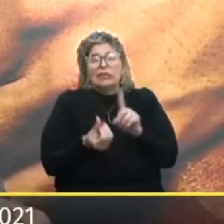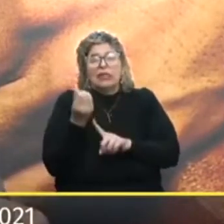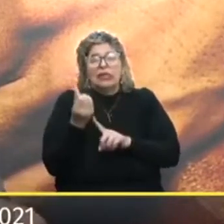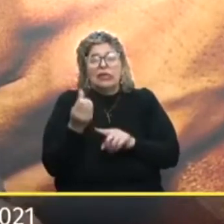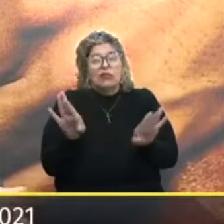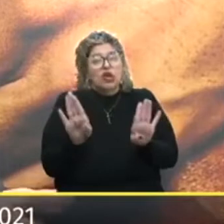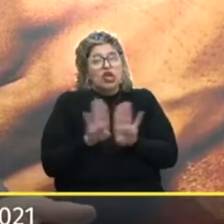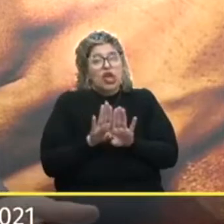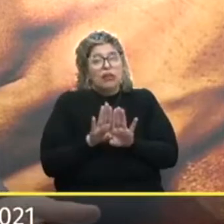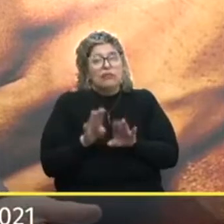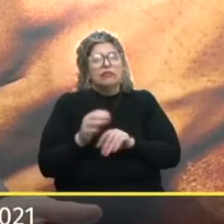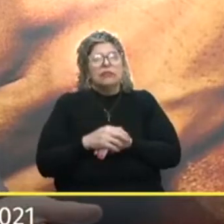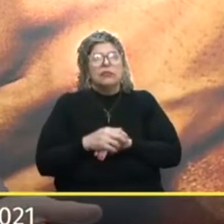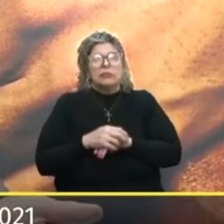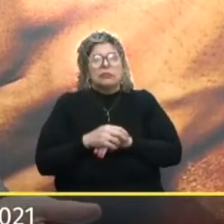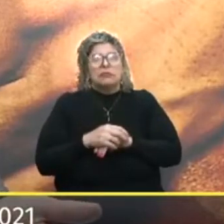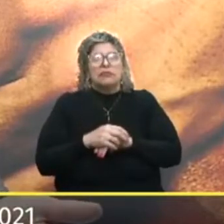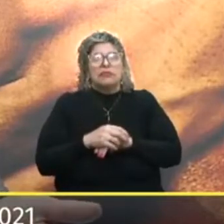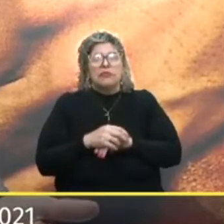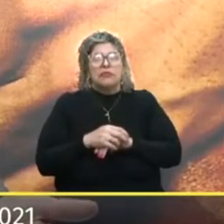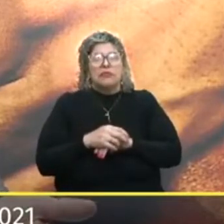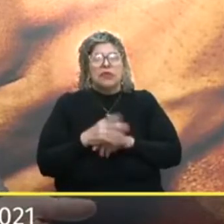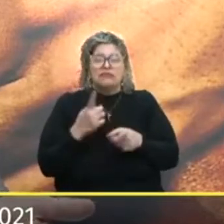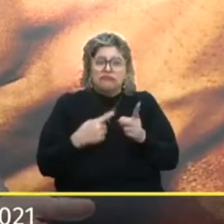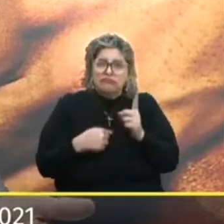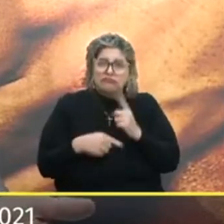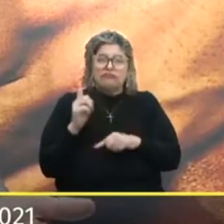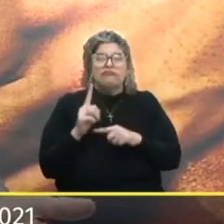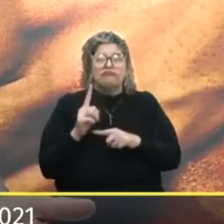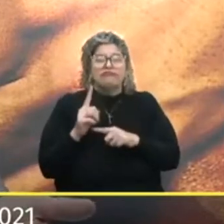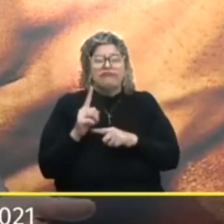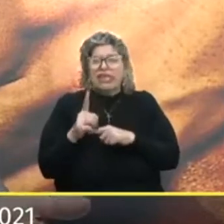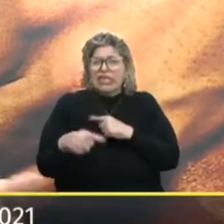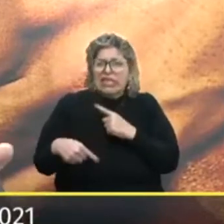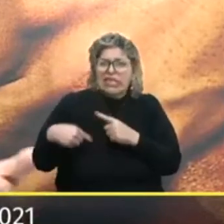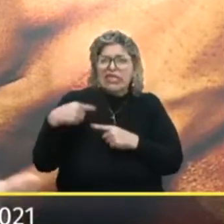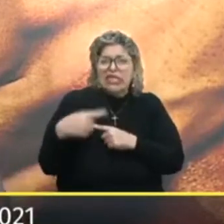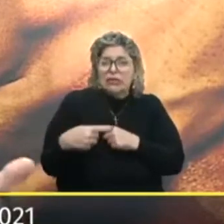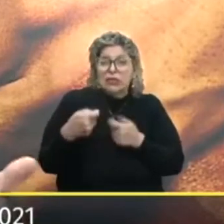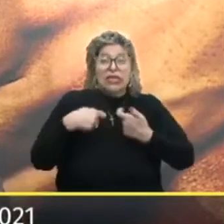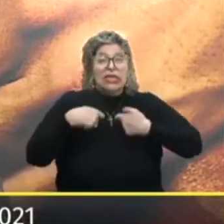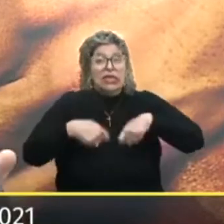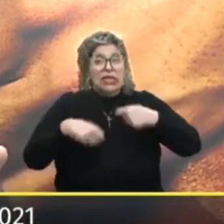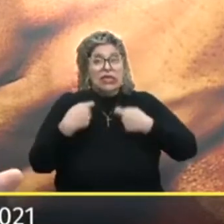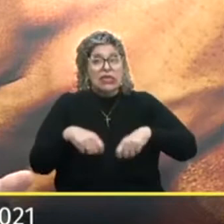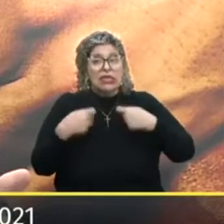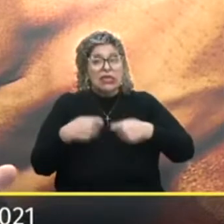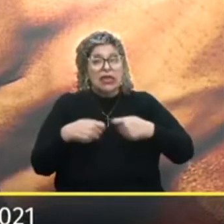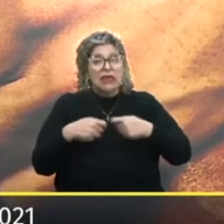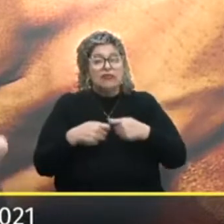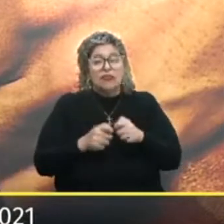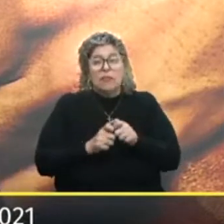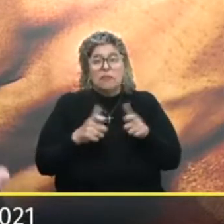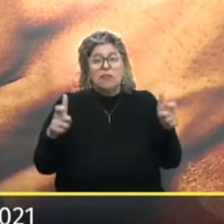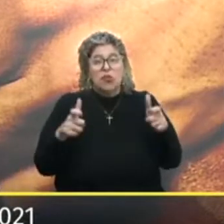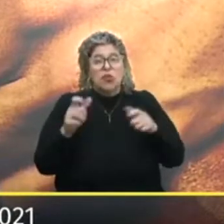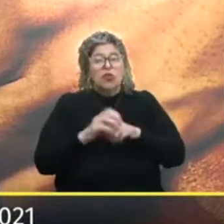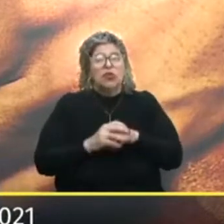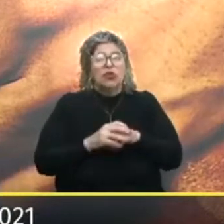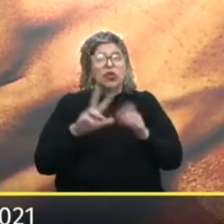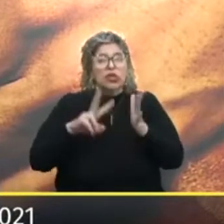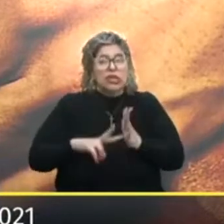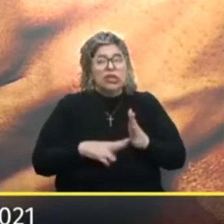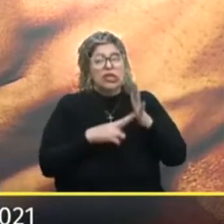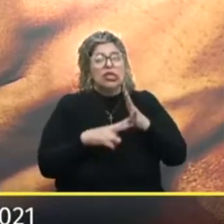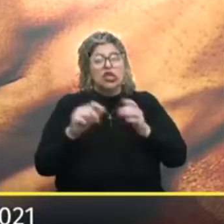Fechado E isso Gerou Uma Uma necessidade Muito grande Do Sindy Lojas Atuar